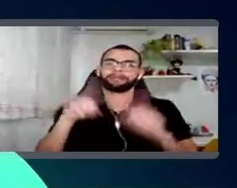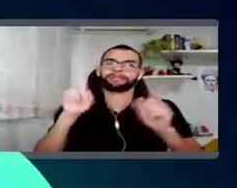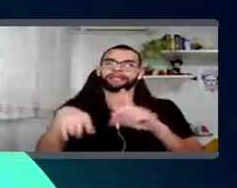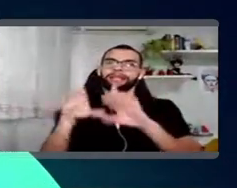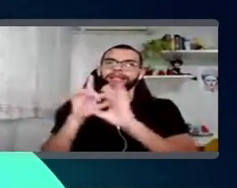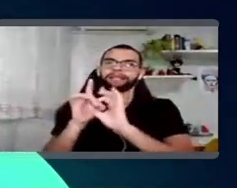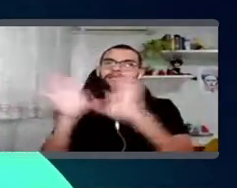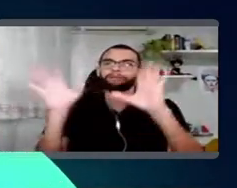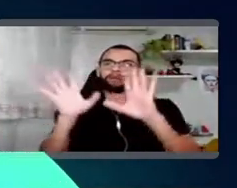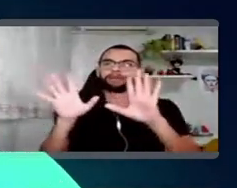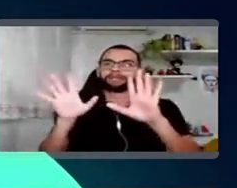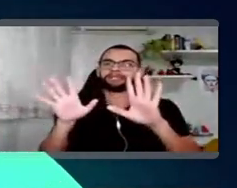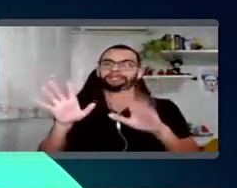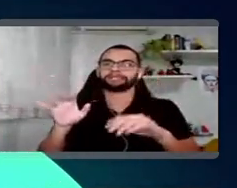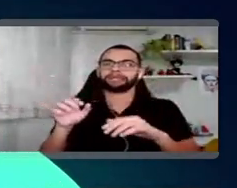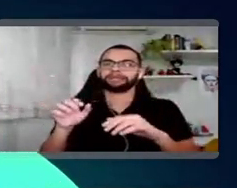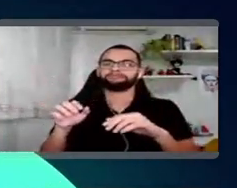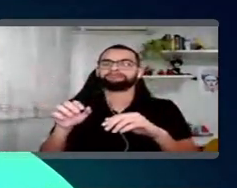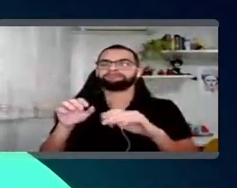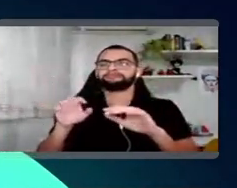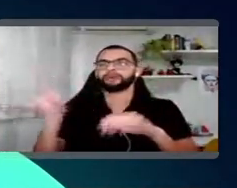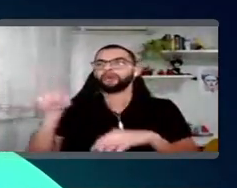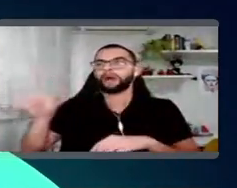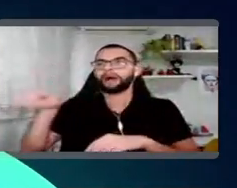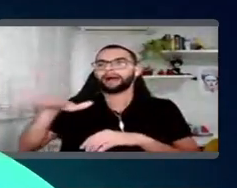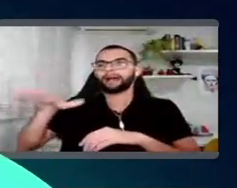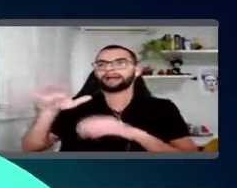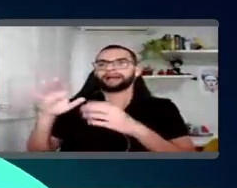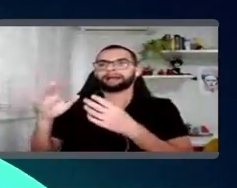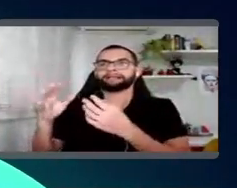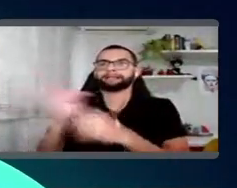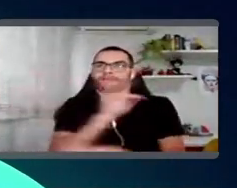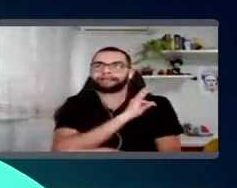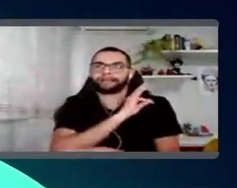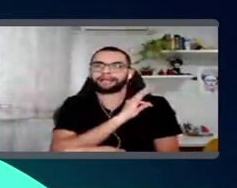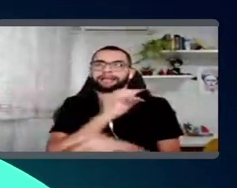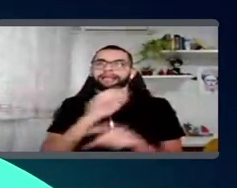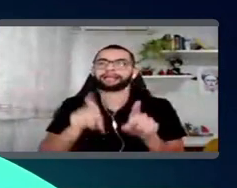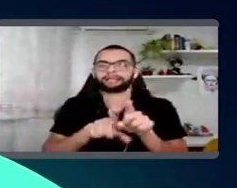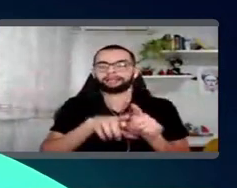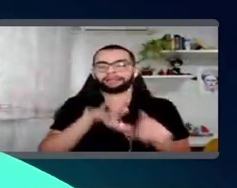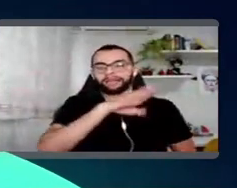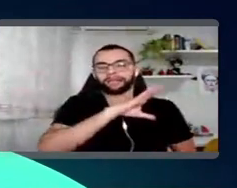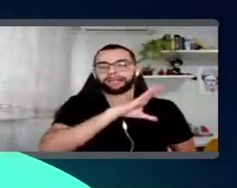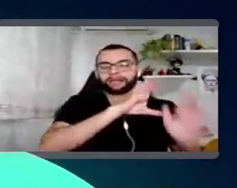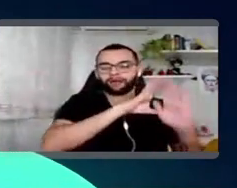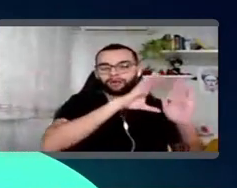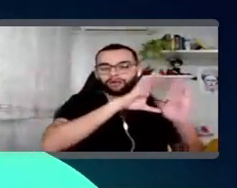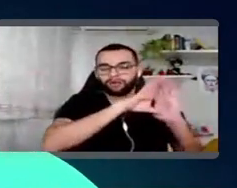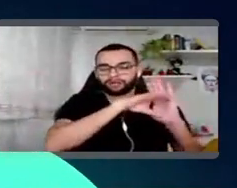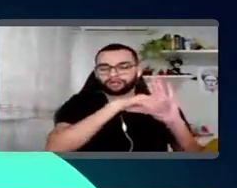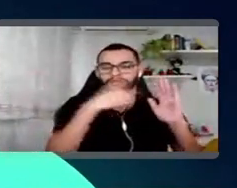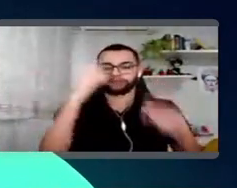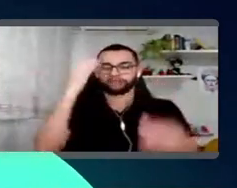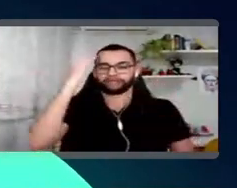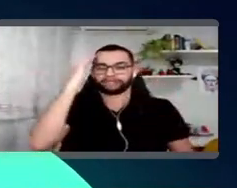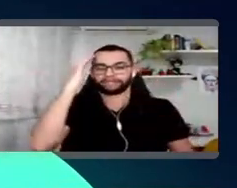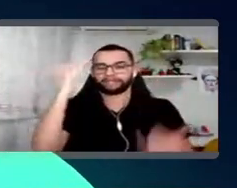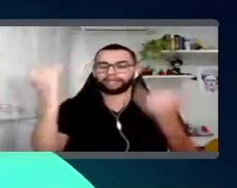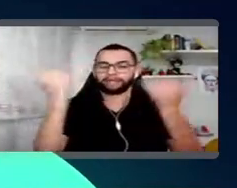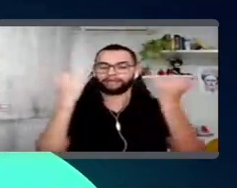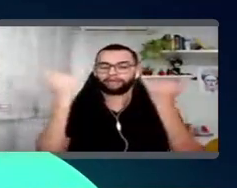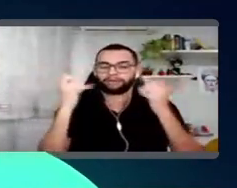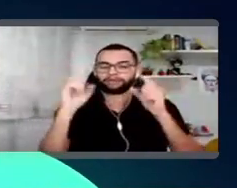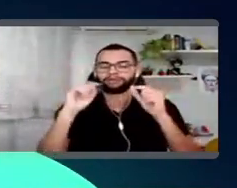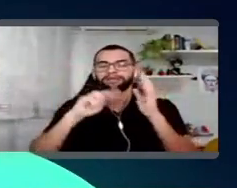democratizar a parte técnica de como extrair esse dado e também a parte conceitual aí da gente entender aonde estão as informações, o que elas querem dizer,